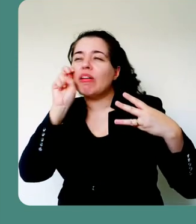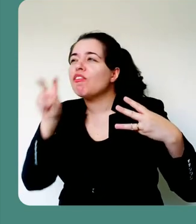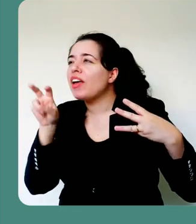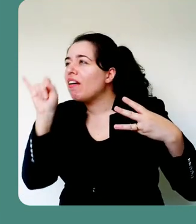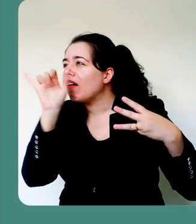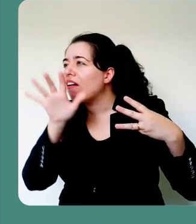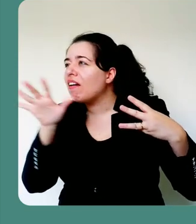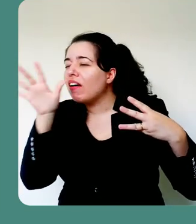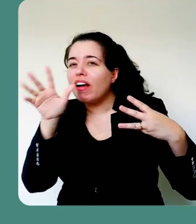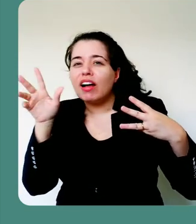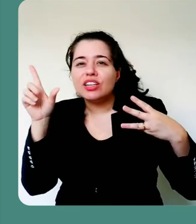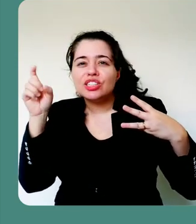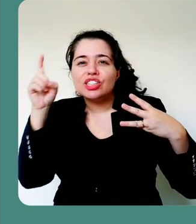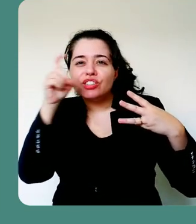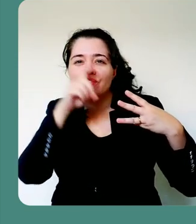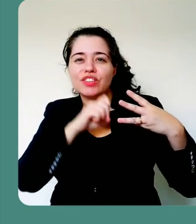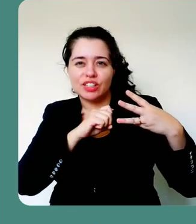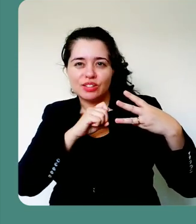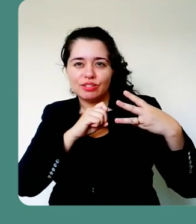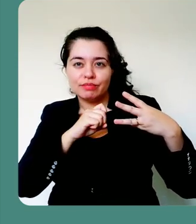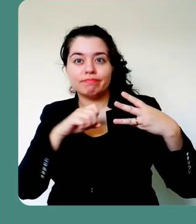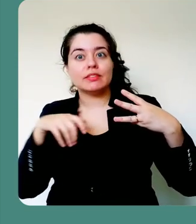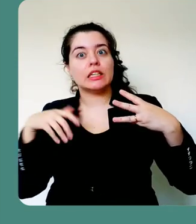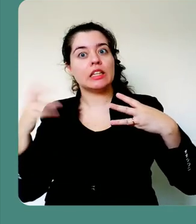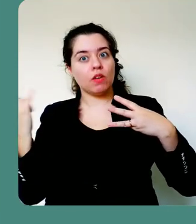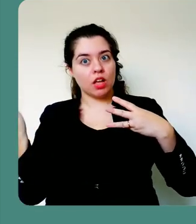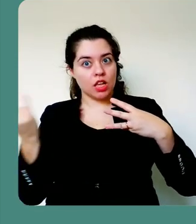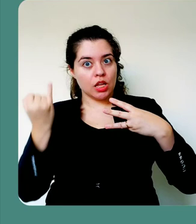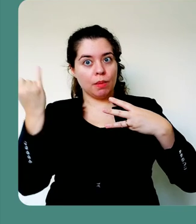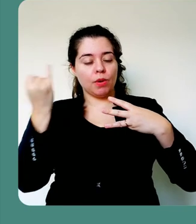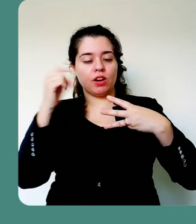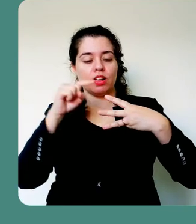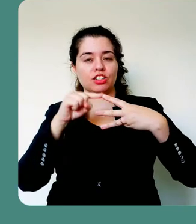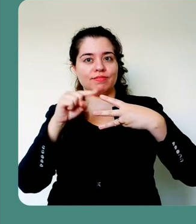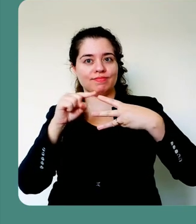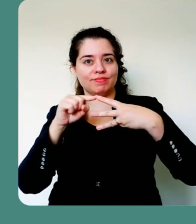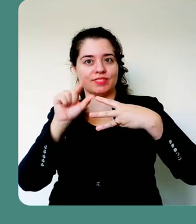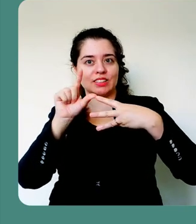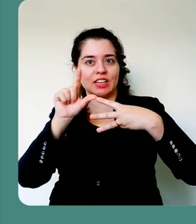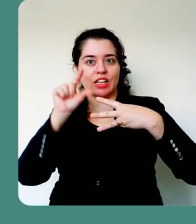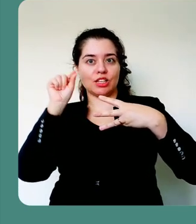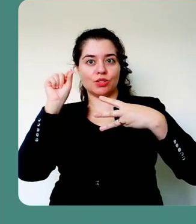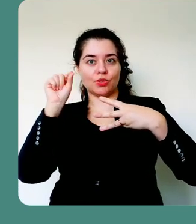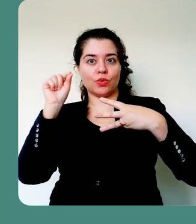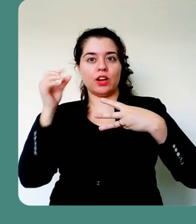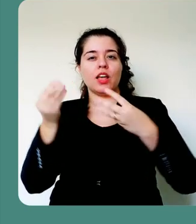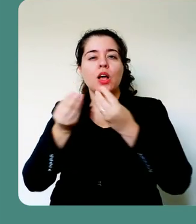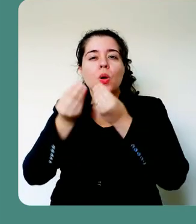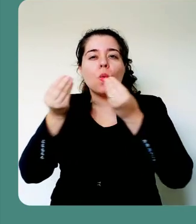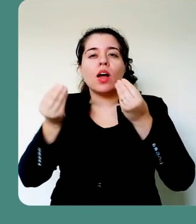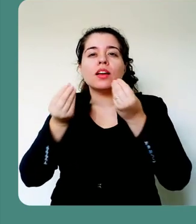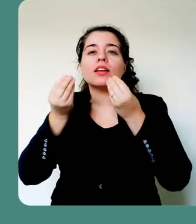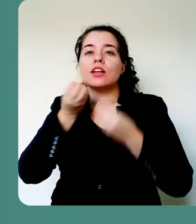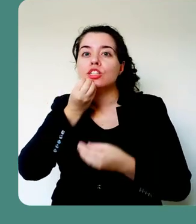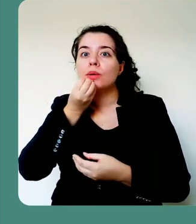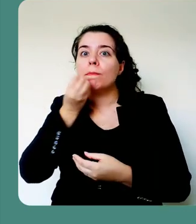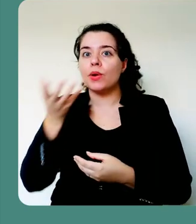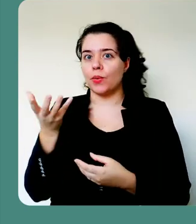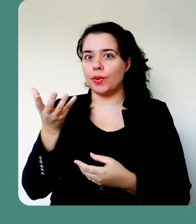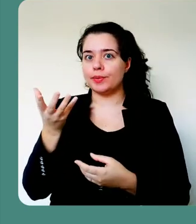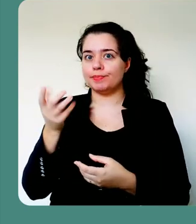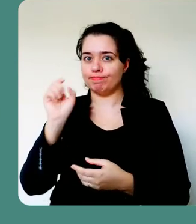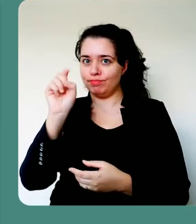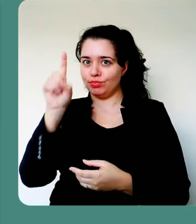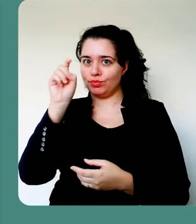estejam nos slides. Então, é importante gravar com uma boa qualidade de apresentação. Então, selecionei a qualidade e clico em